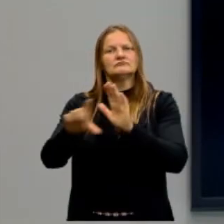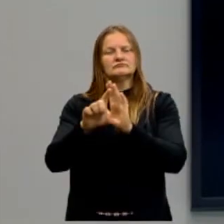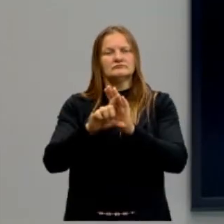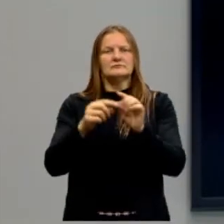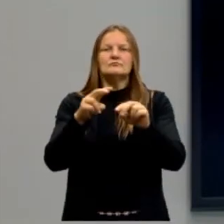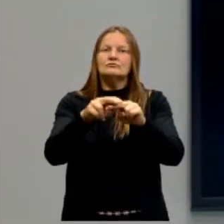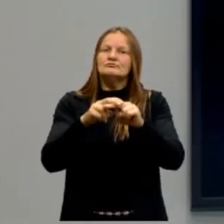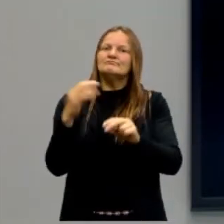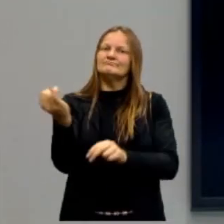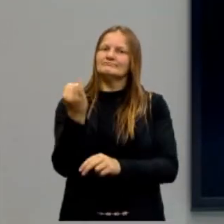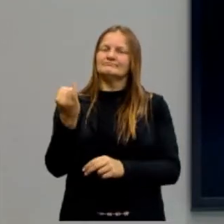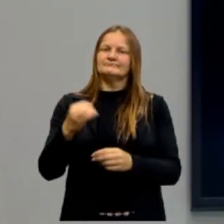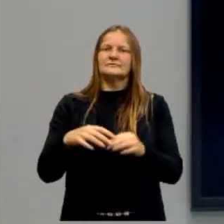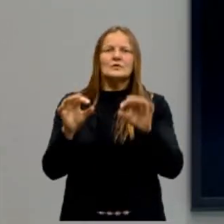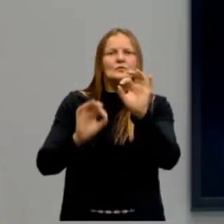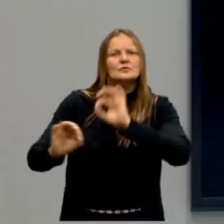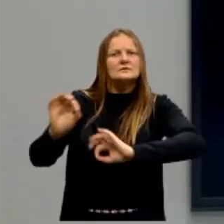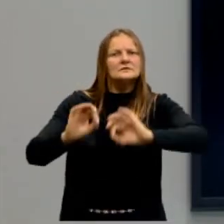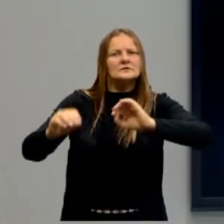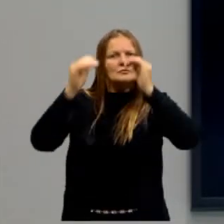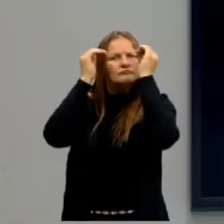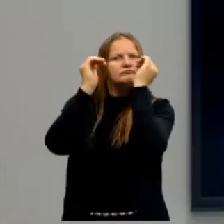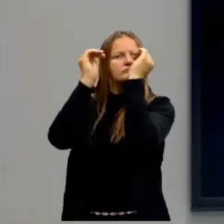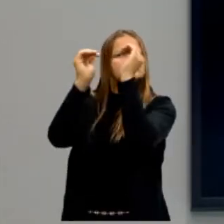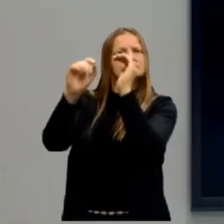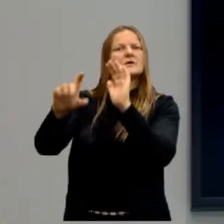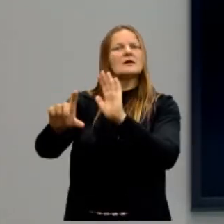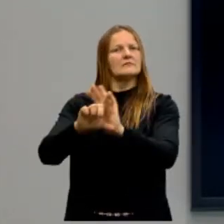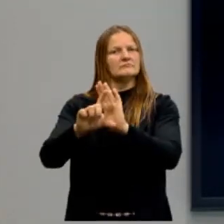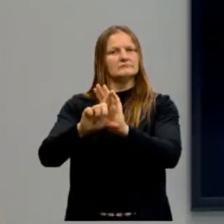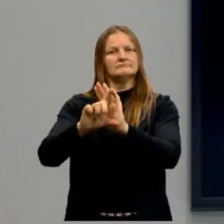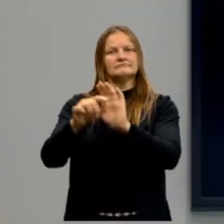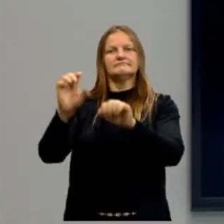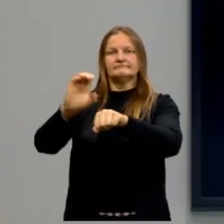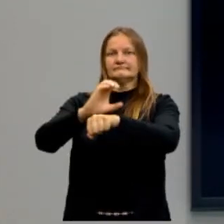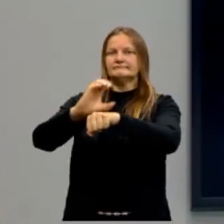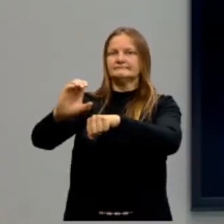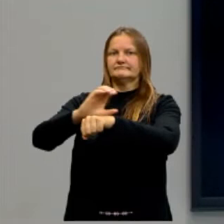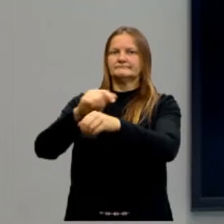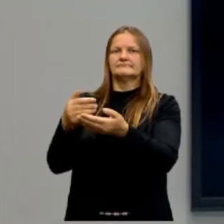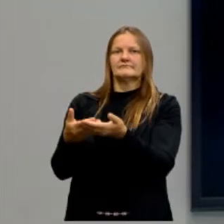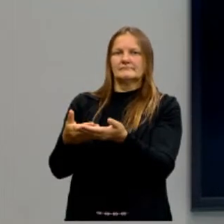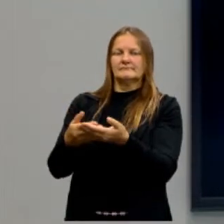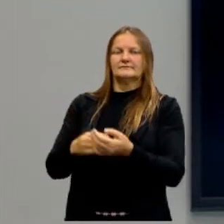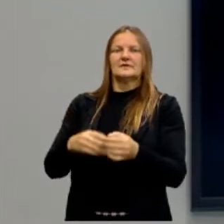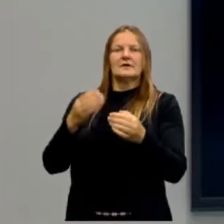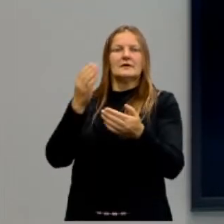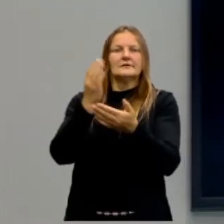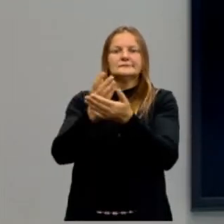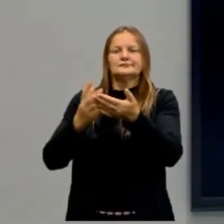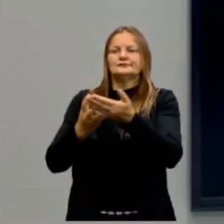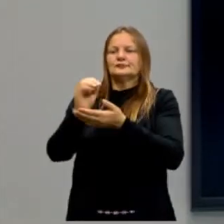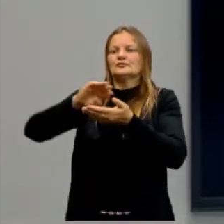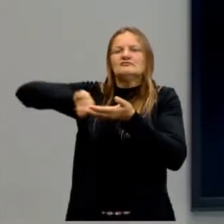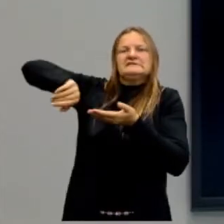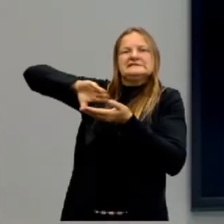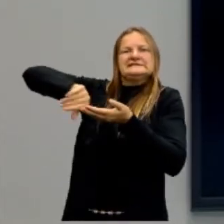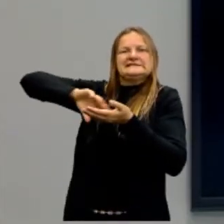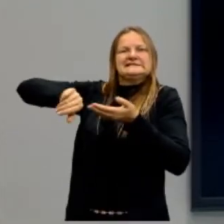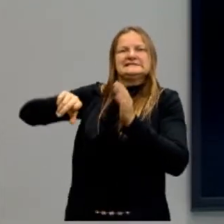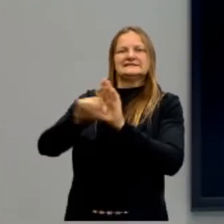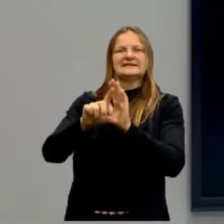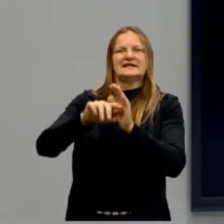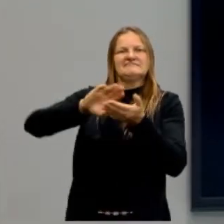governando a partir daquelas leis. Agora, romper algumas leis, porque o governante não